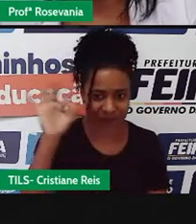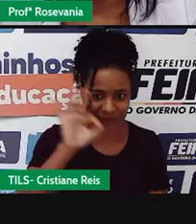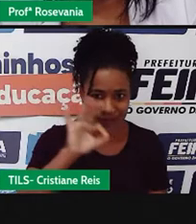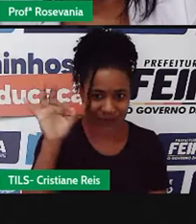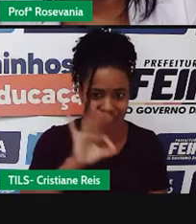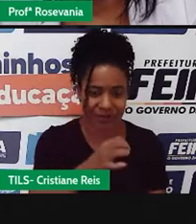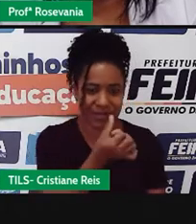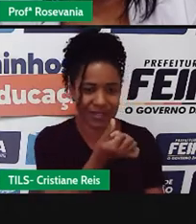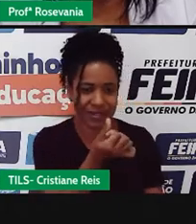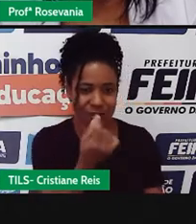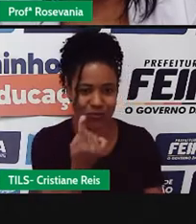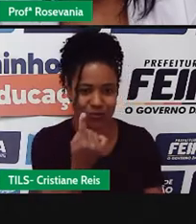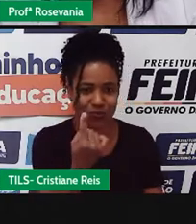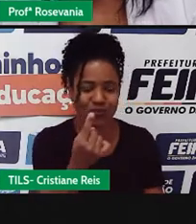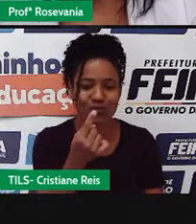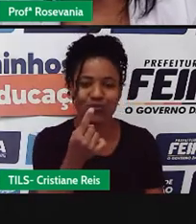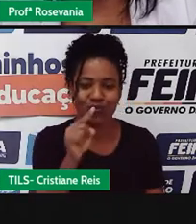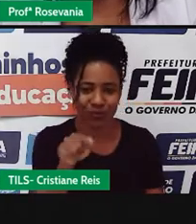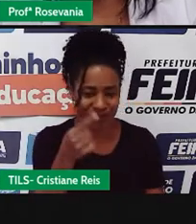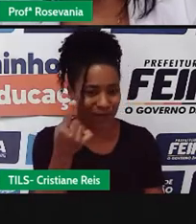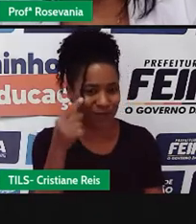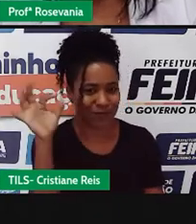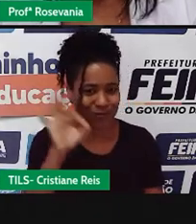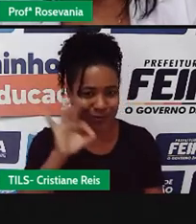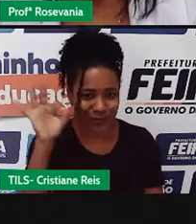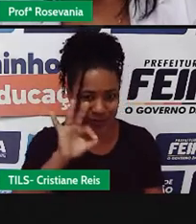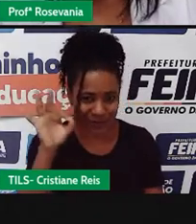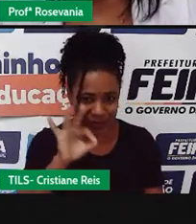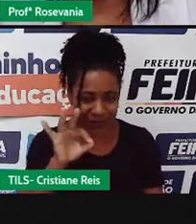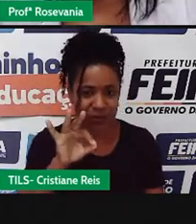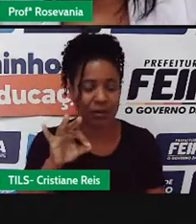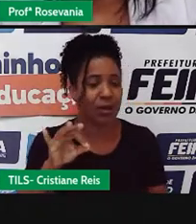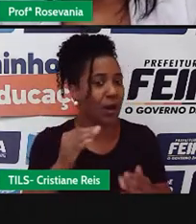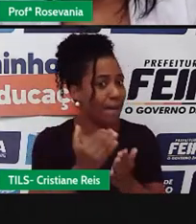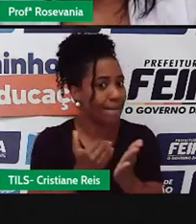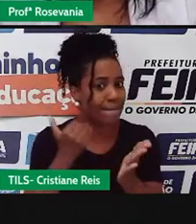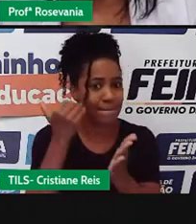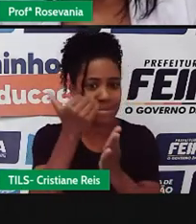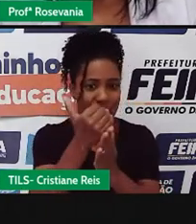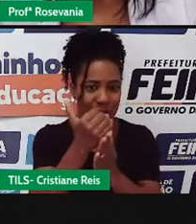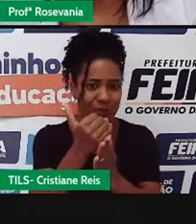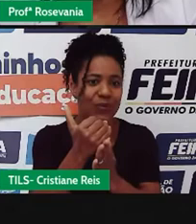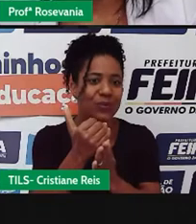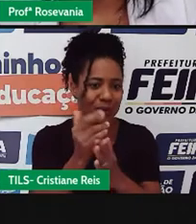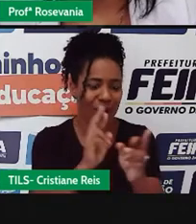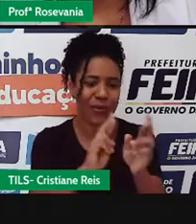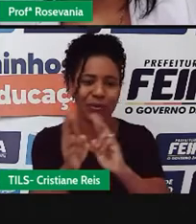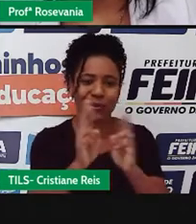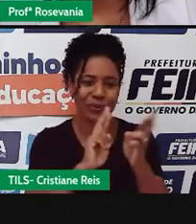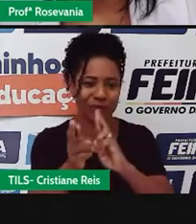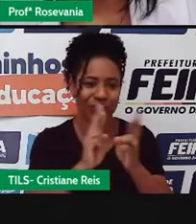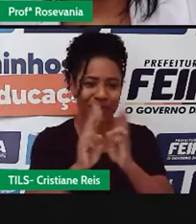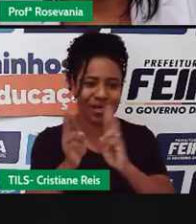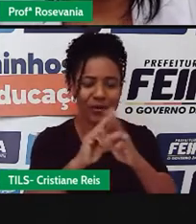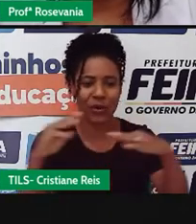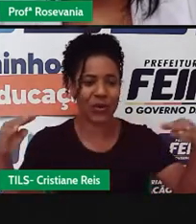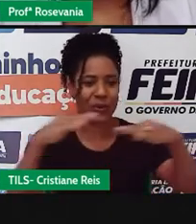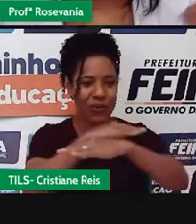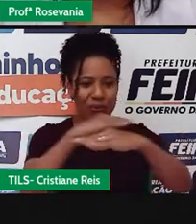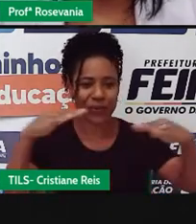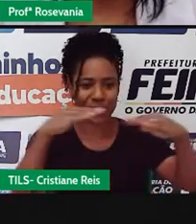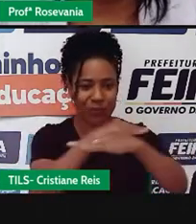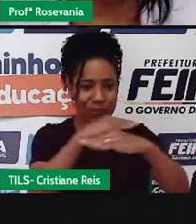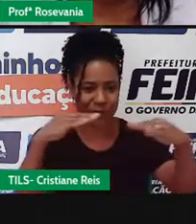61%, né, dessa matriz de transporte, é rodoviário, ou seja, eu vou usar ali